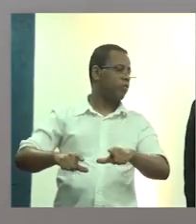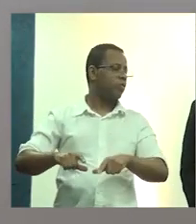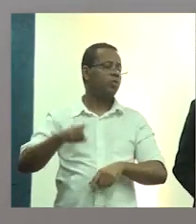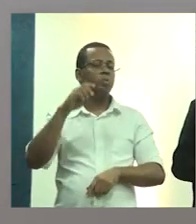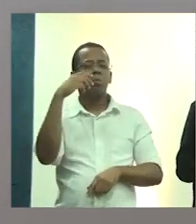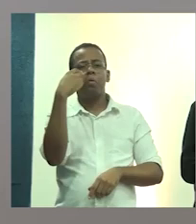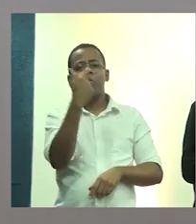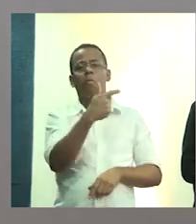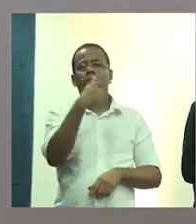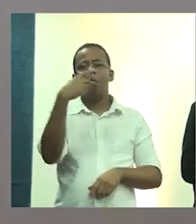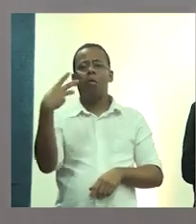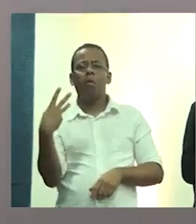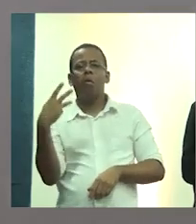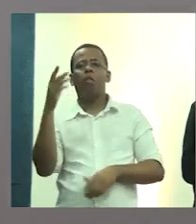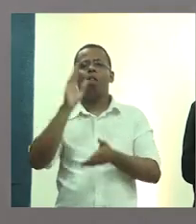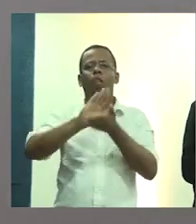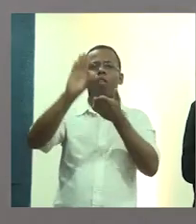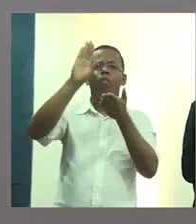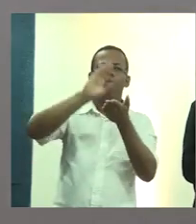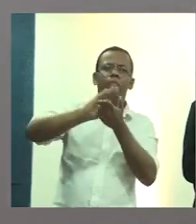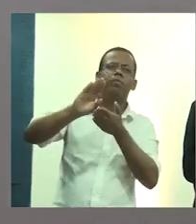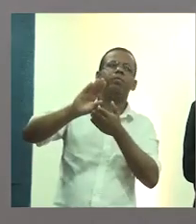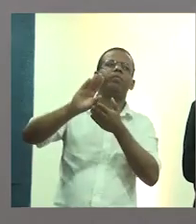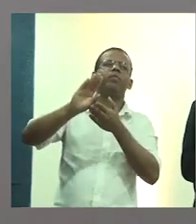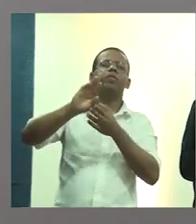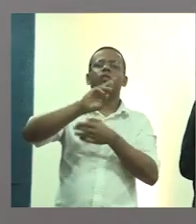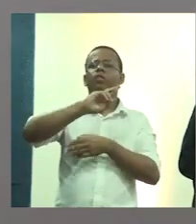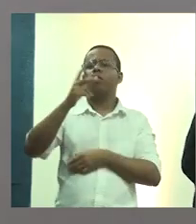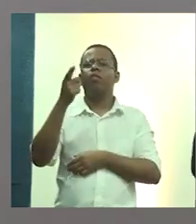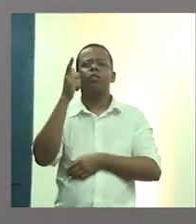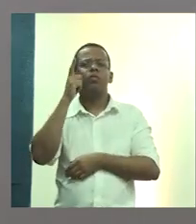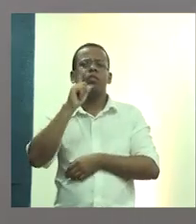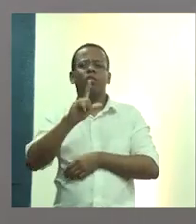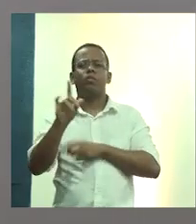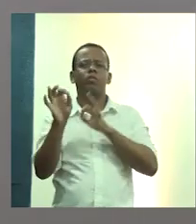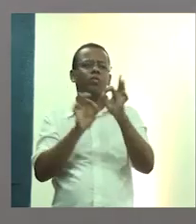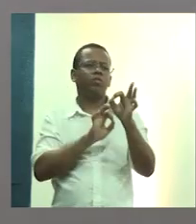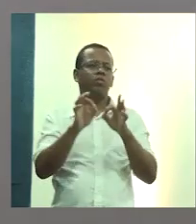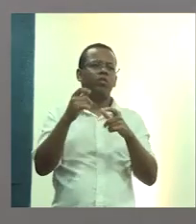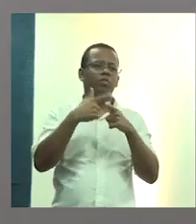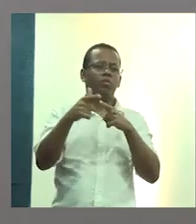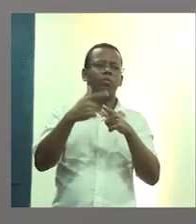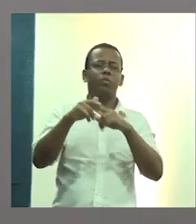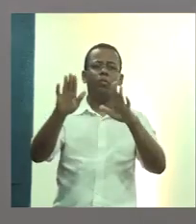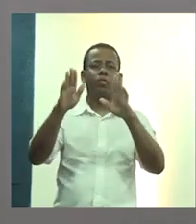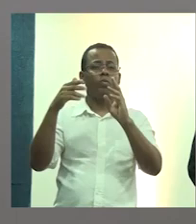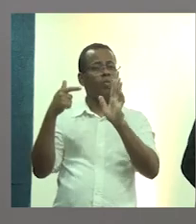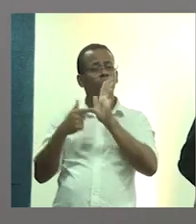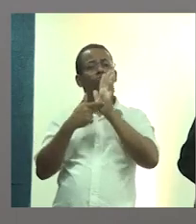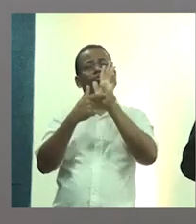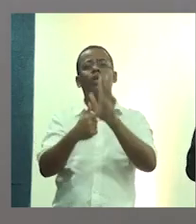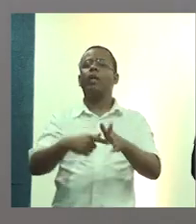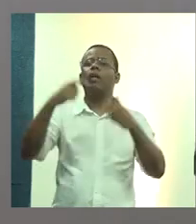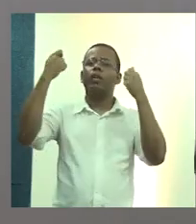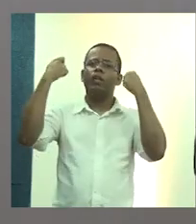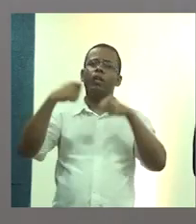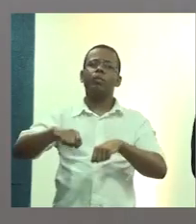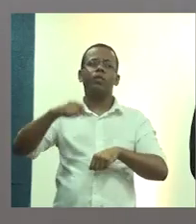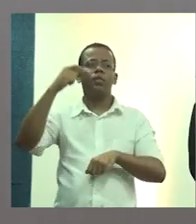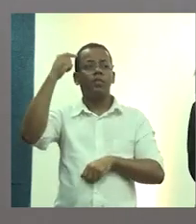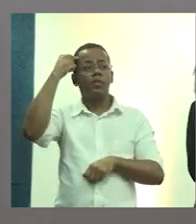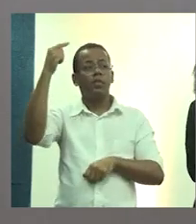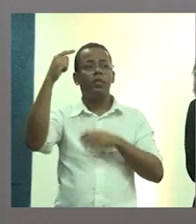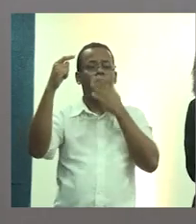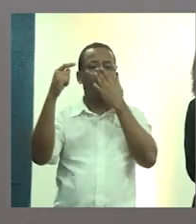dois, três, que põem todo o orçamento, não vai resolver o problema, então nós temos que mostrar que é viável essa ideia.